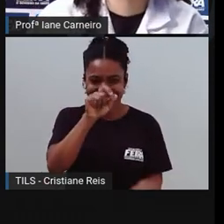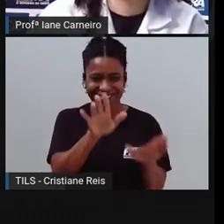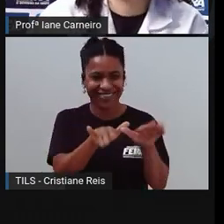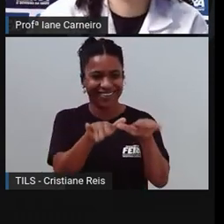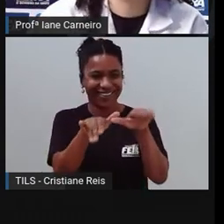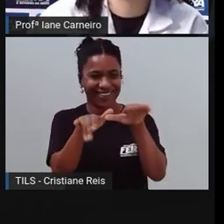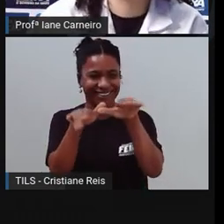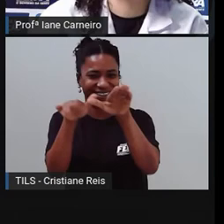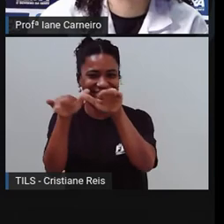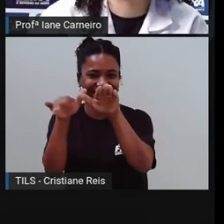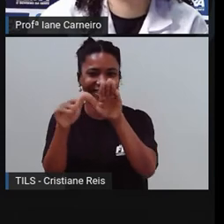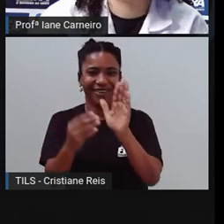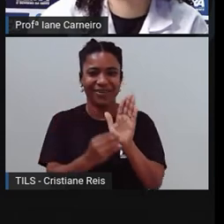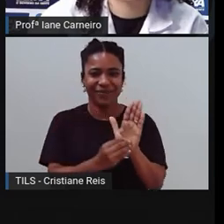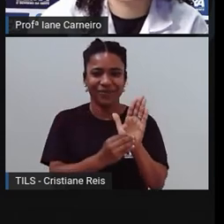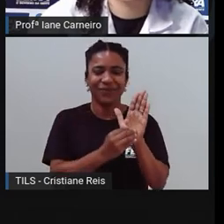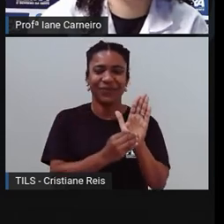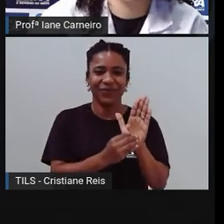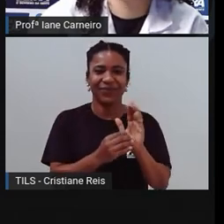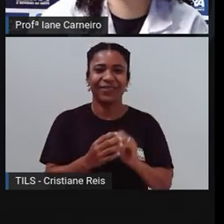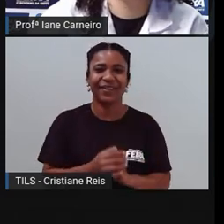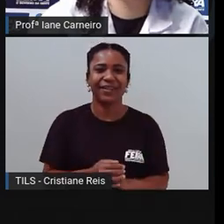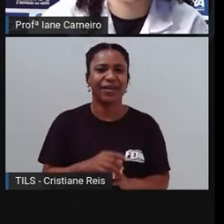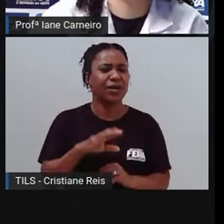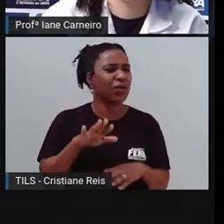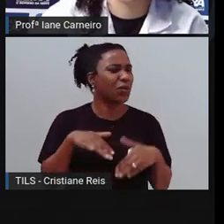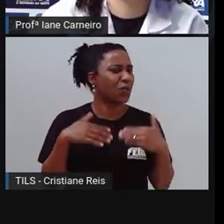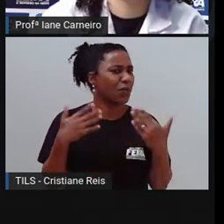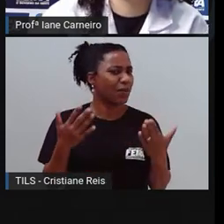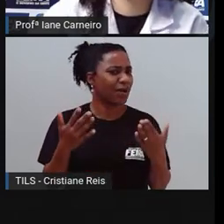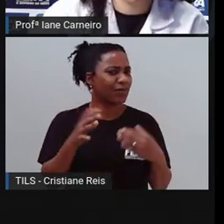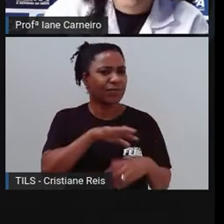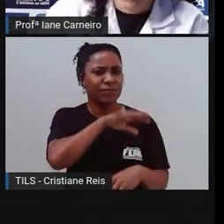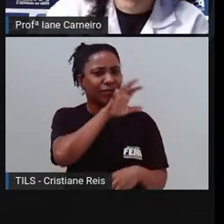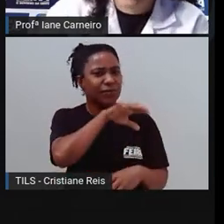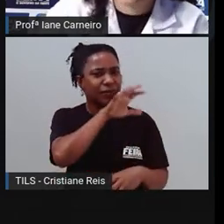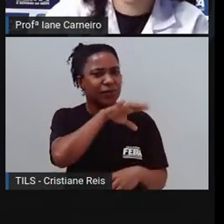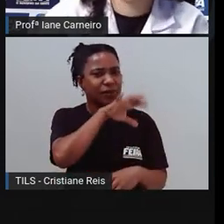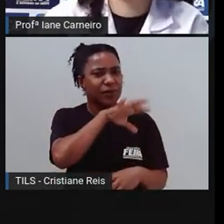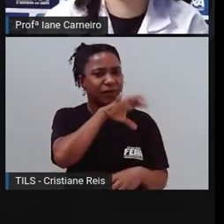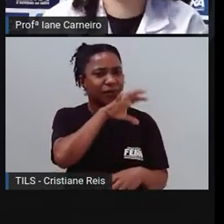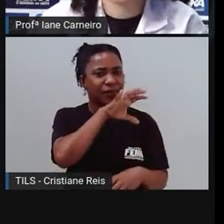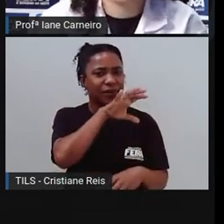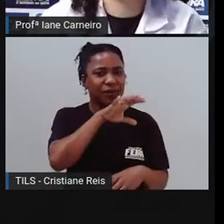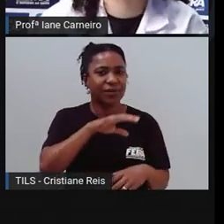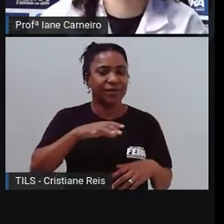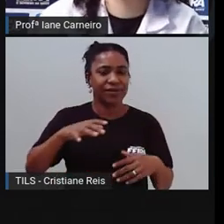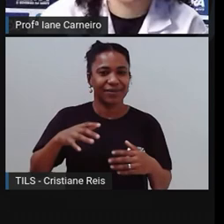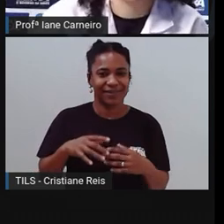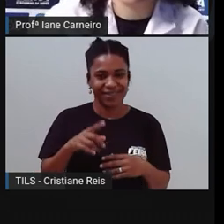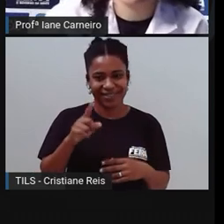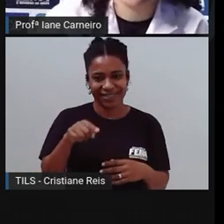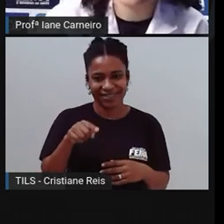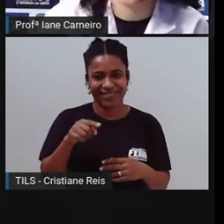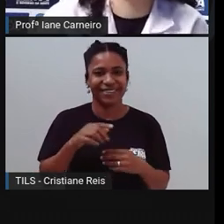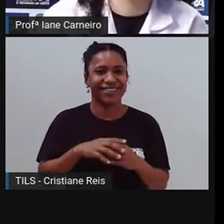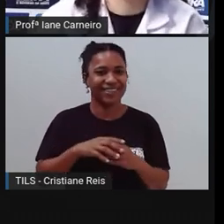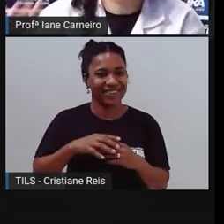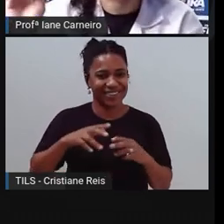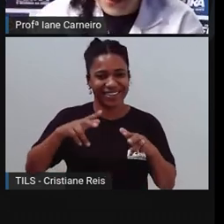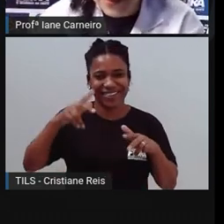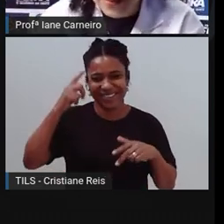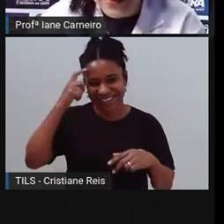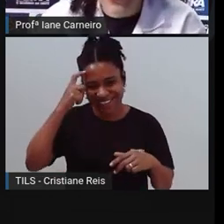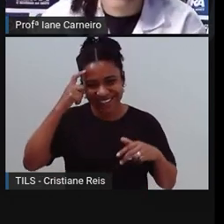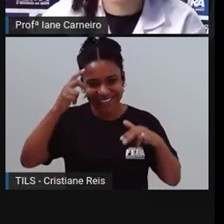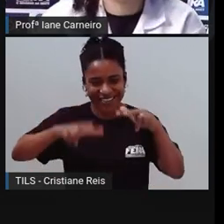Próximo. Qual é o bicho que anda com a pata na cabeça? Essa é fácil. É o? Pato. O pato apaixonado. Não é